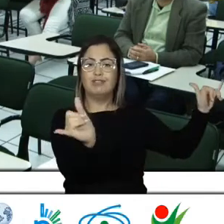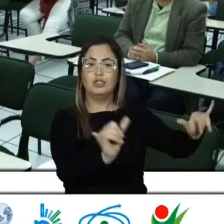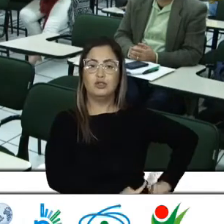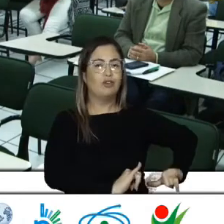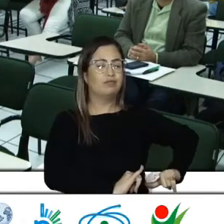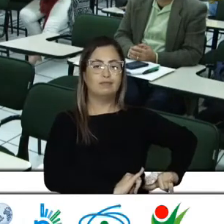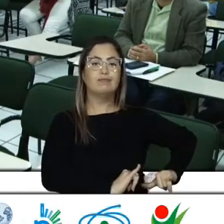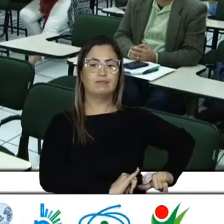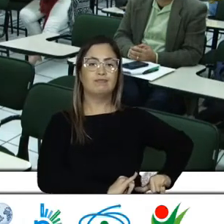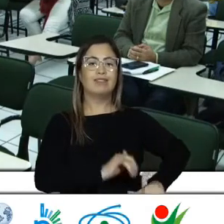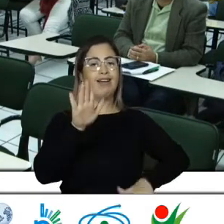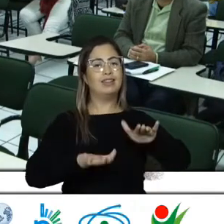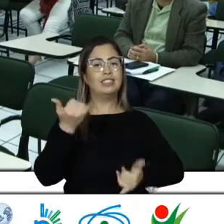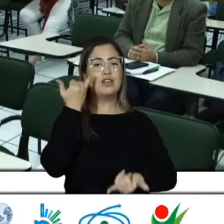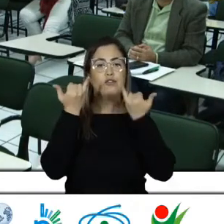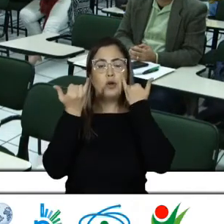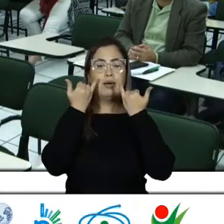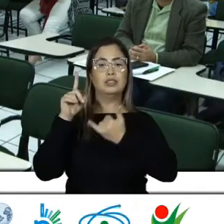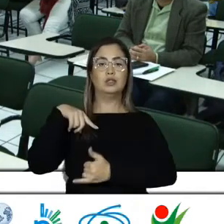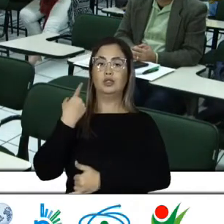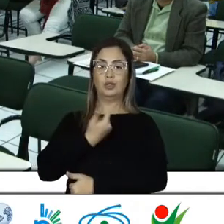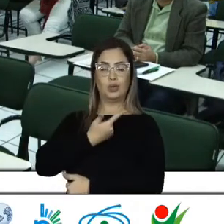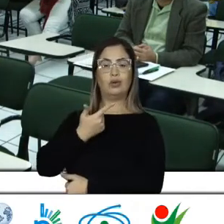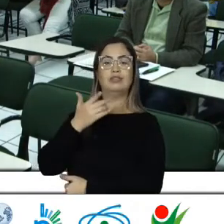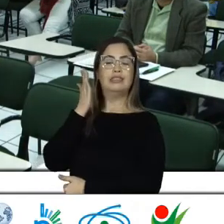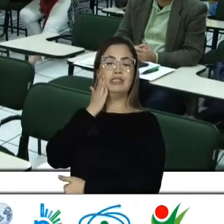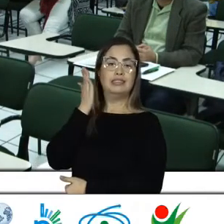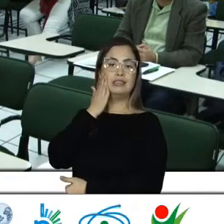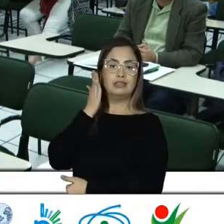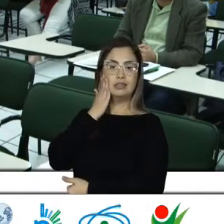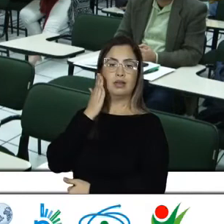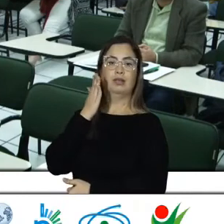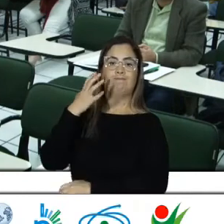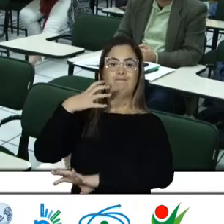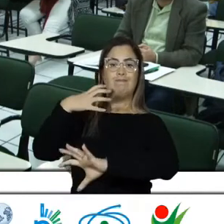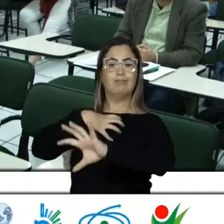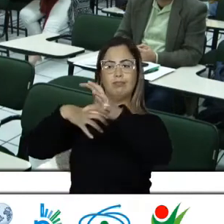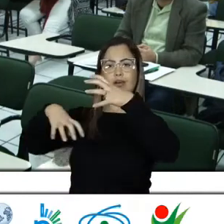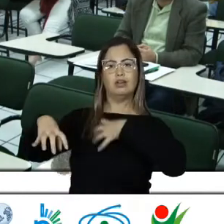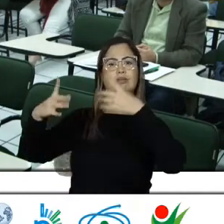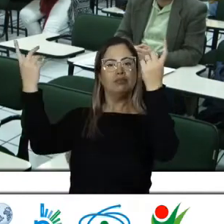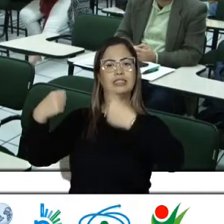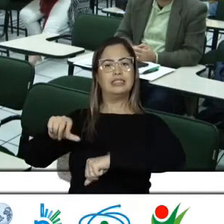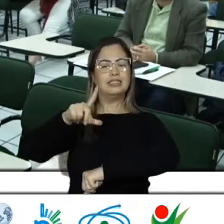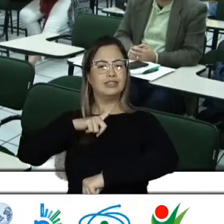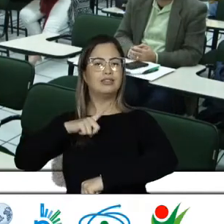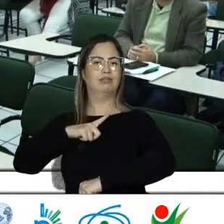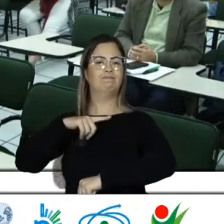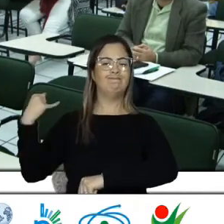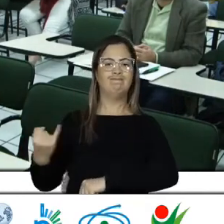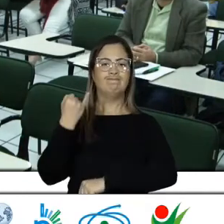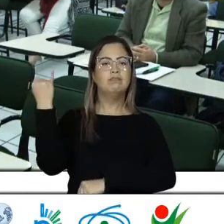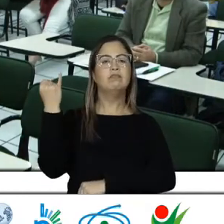Às vezes A informação De você ter a dimensão De uma certa empatia Isso é muito importante Às vezes Os